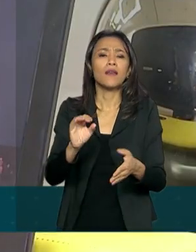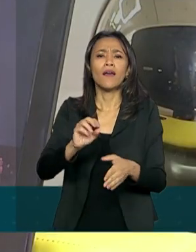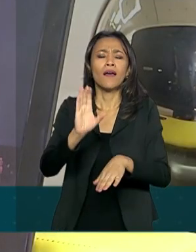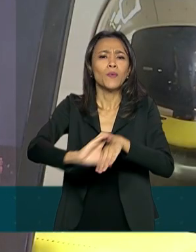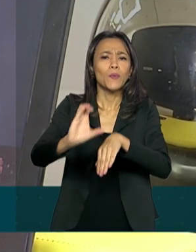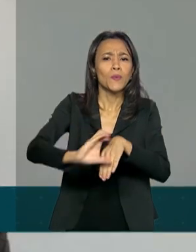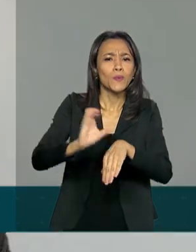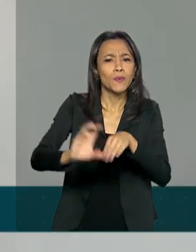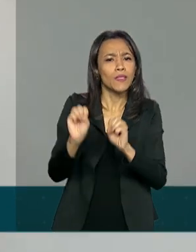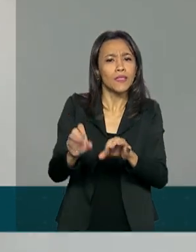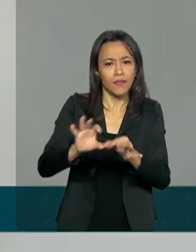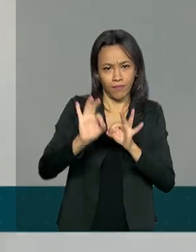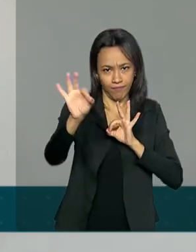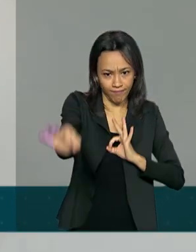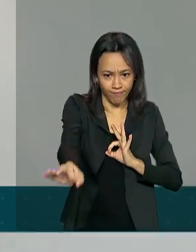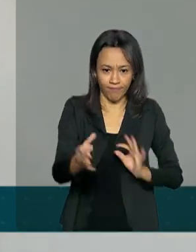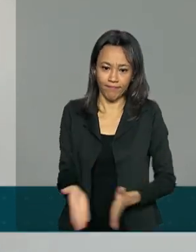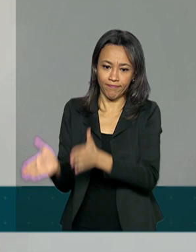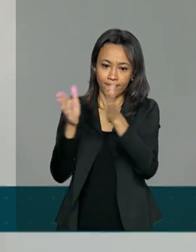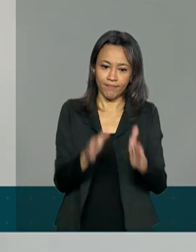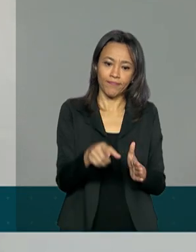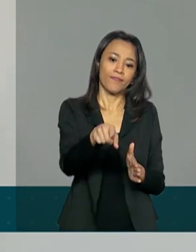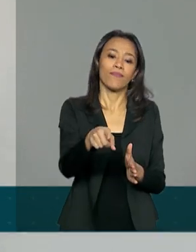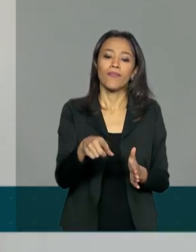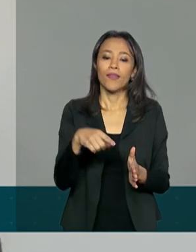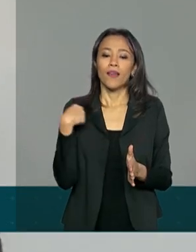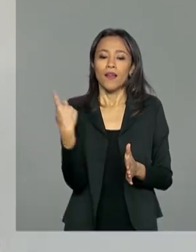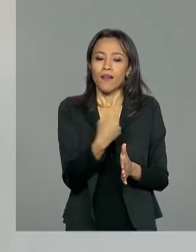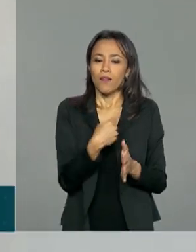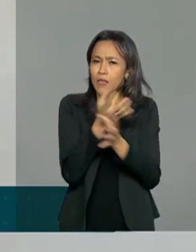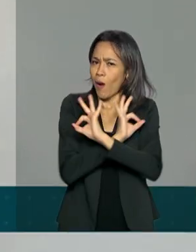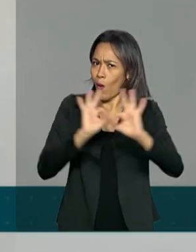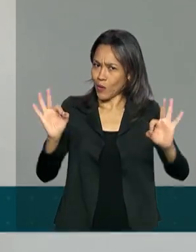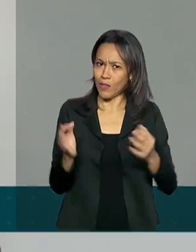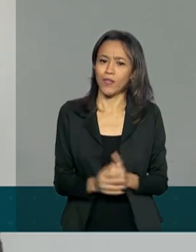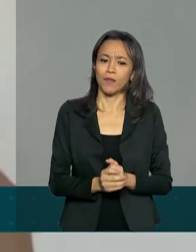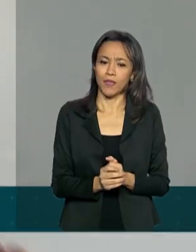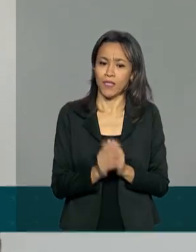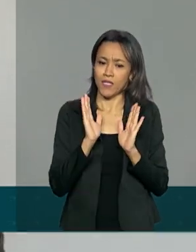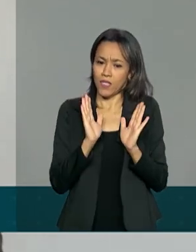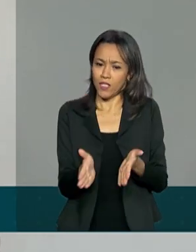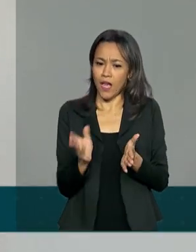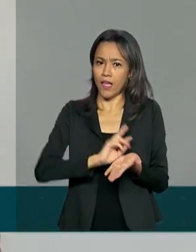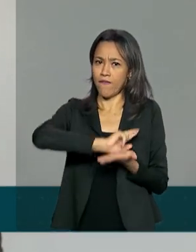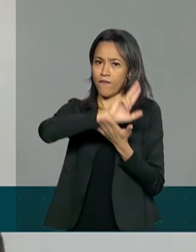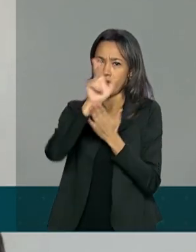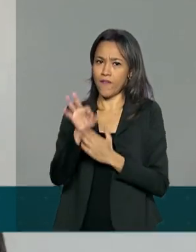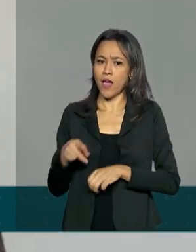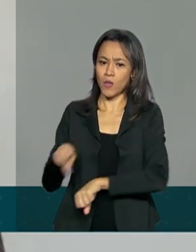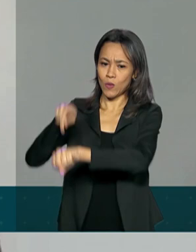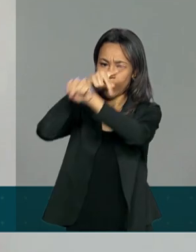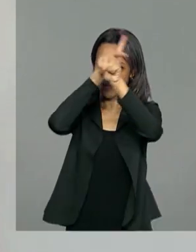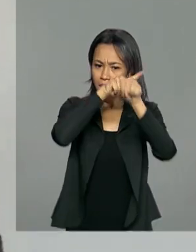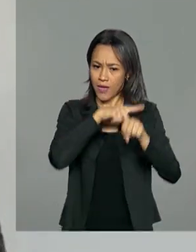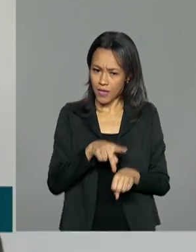ensino à distância. O aumento de vagas no SISU para a área de ensino à distância é uma ótima iniciativa, já que em vários países o processo